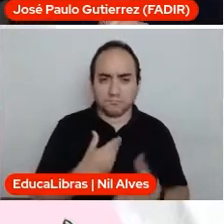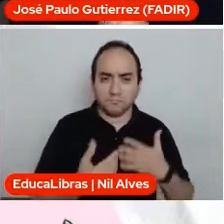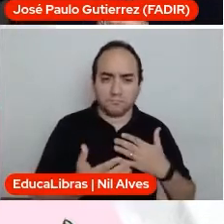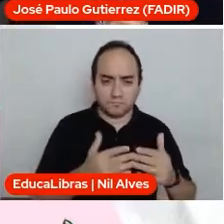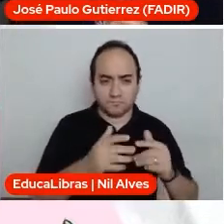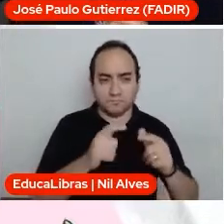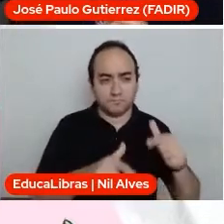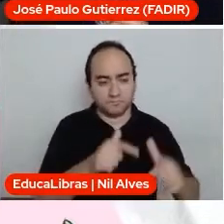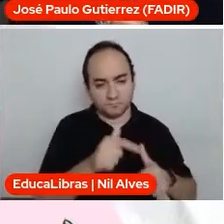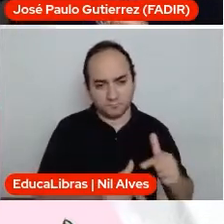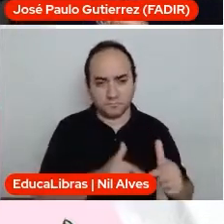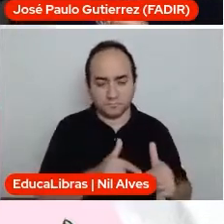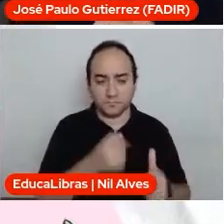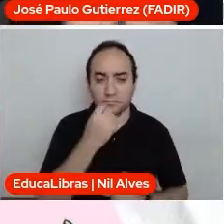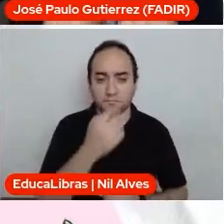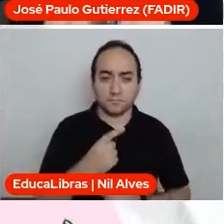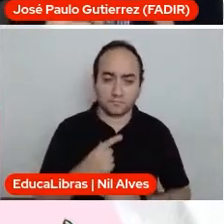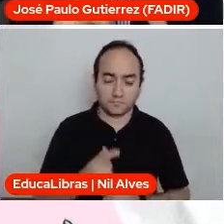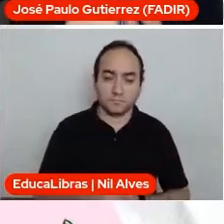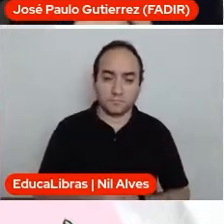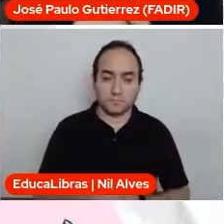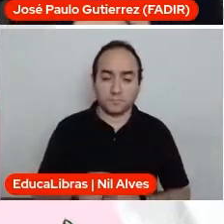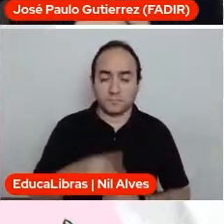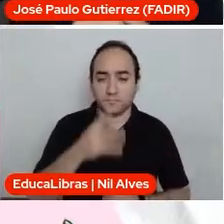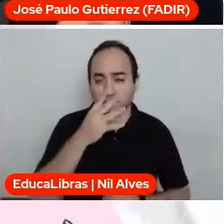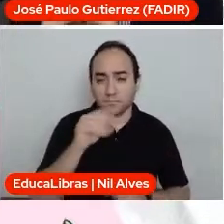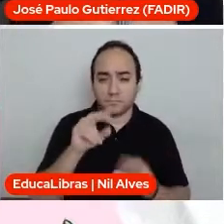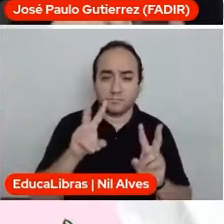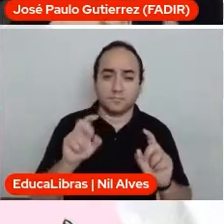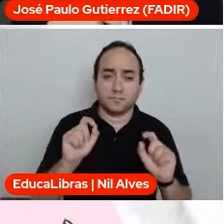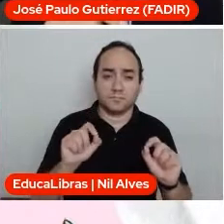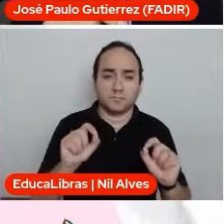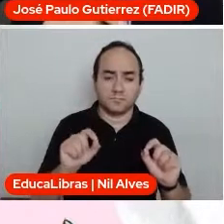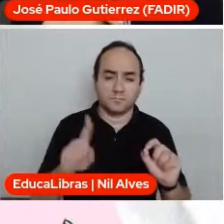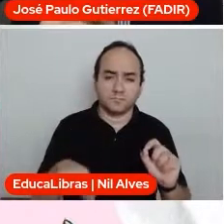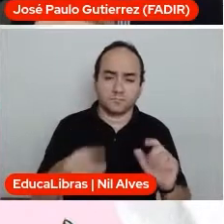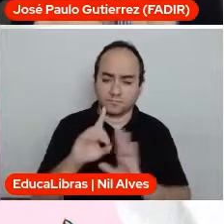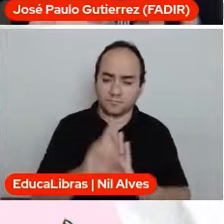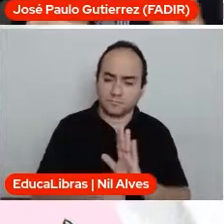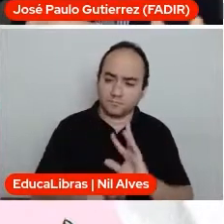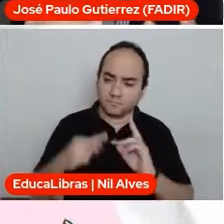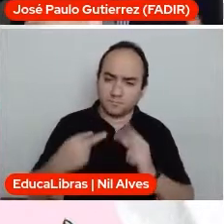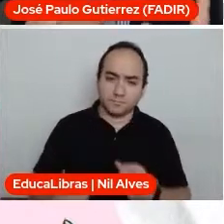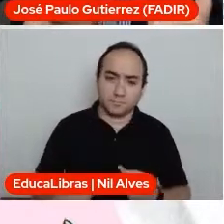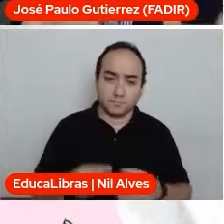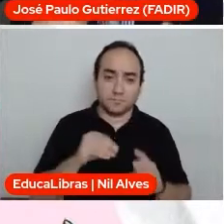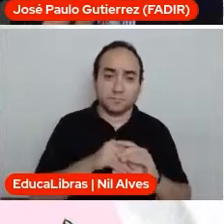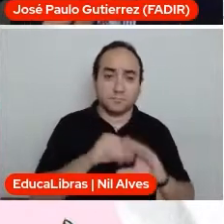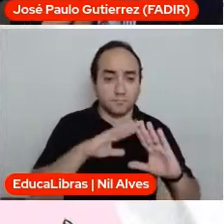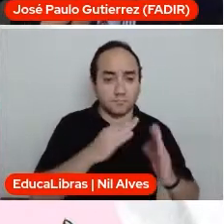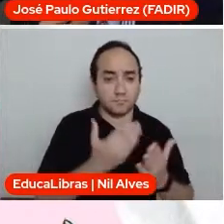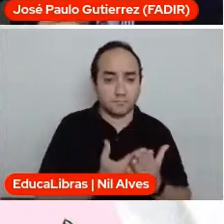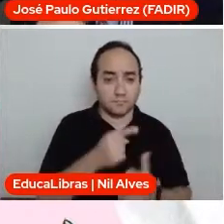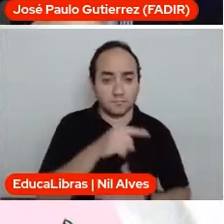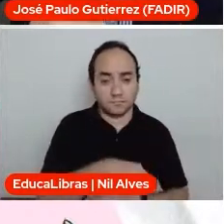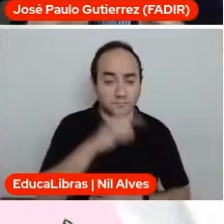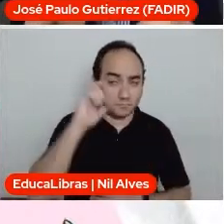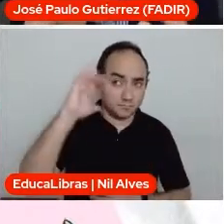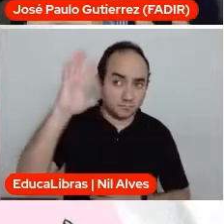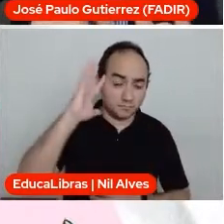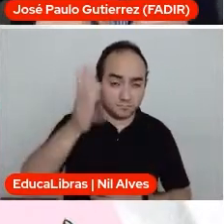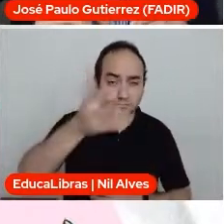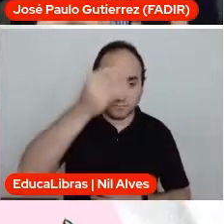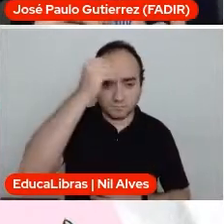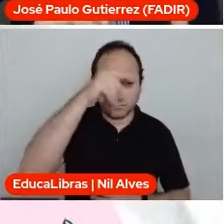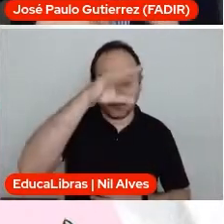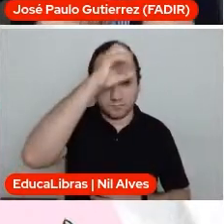interessante vocês perceberem que falar de direitos humanos na escola já propicia uma conscientização, uma